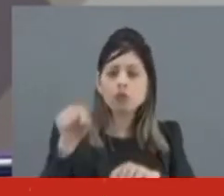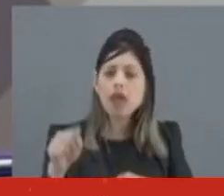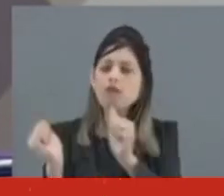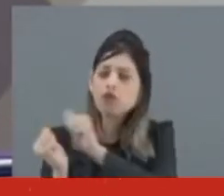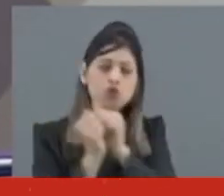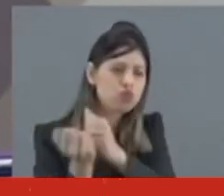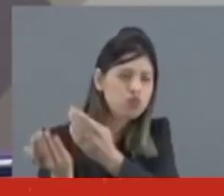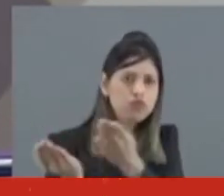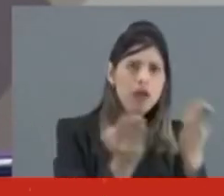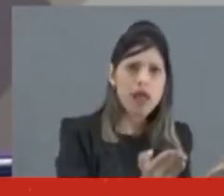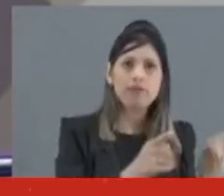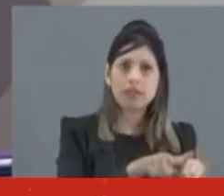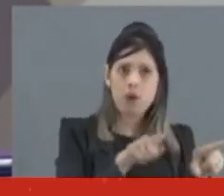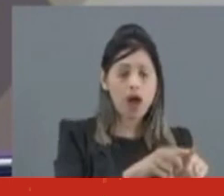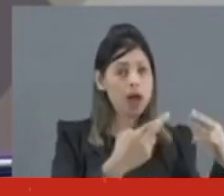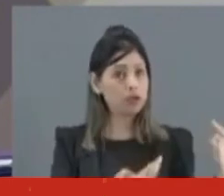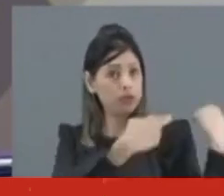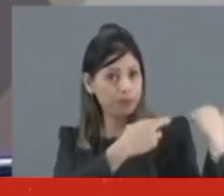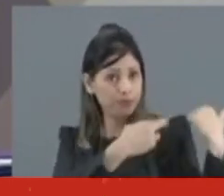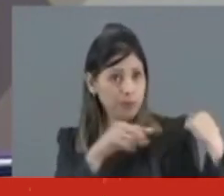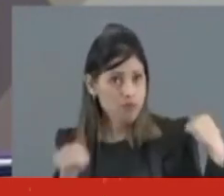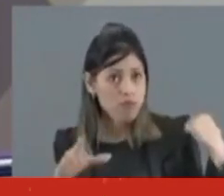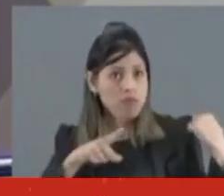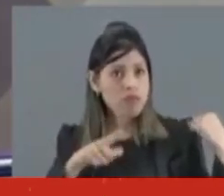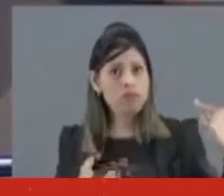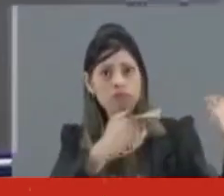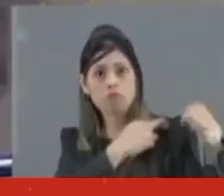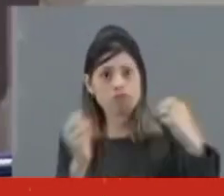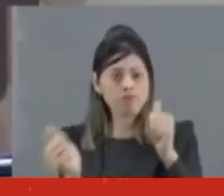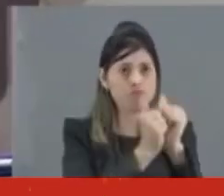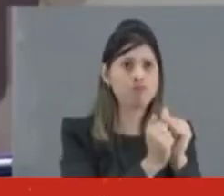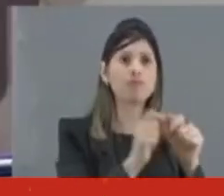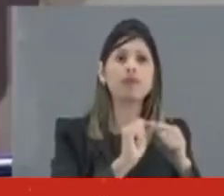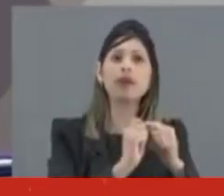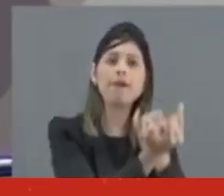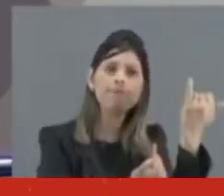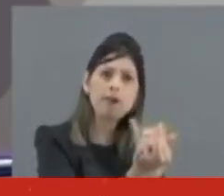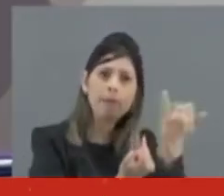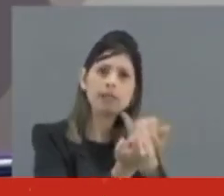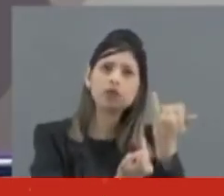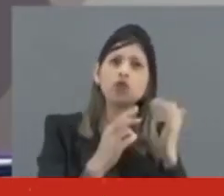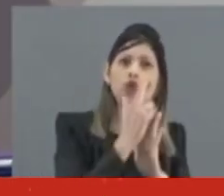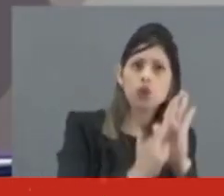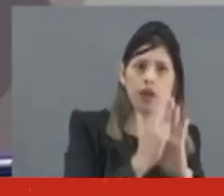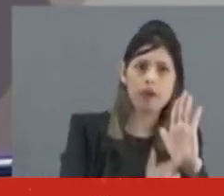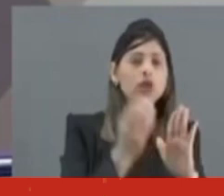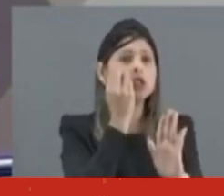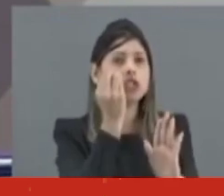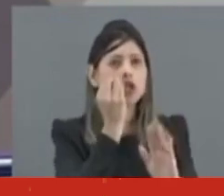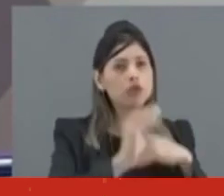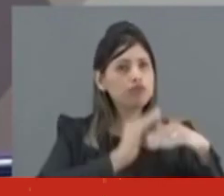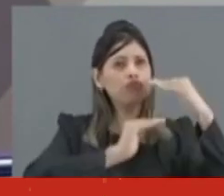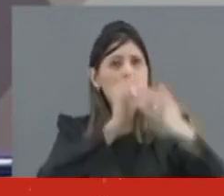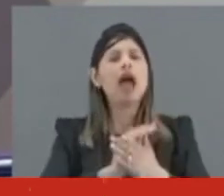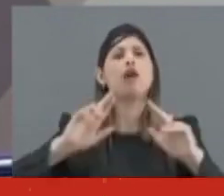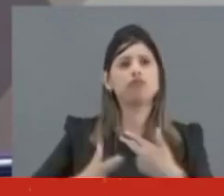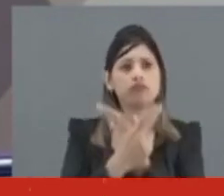missão... Perdão. Momento no qual teria recebido a missão de contribuir com informações para relatório que estava sendo construído pelas Forças